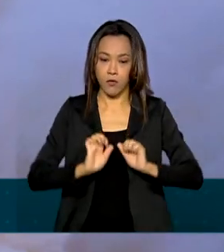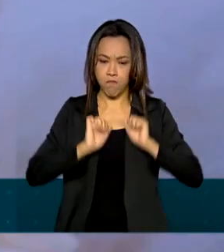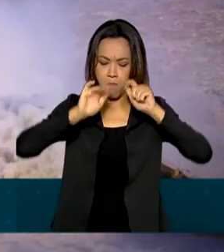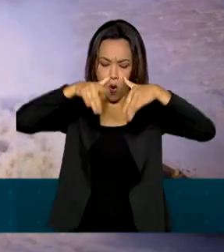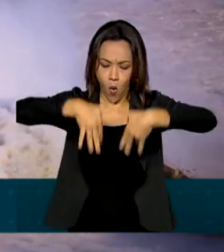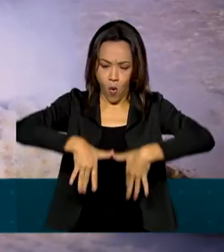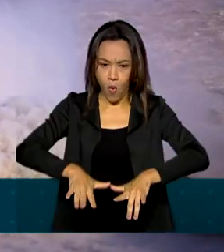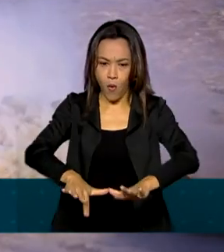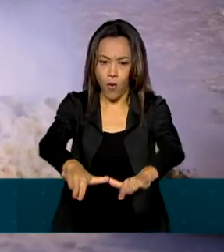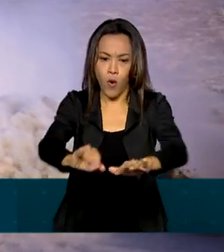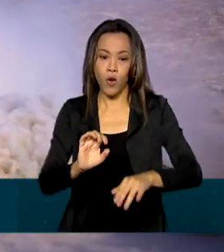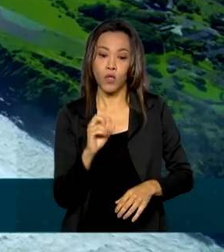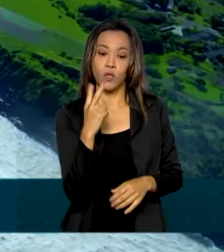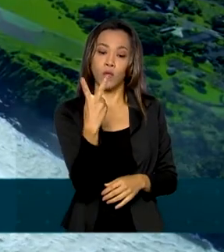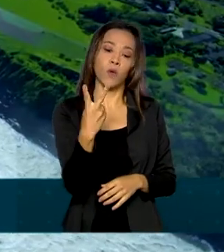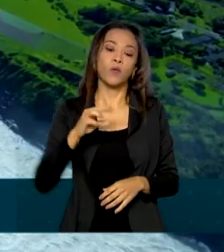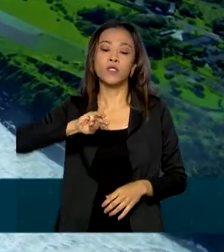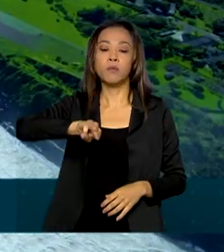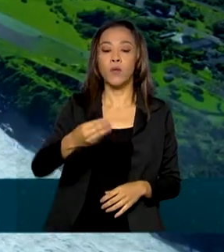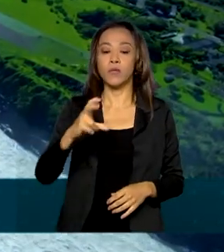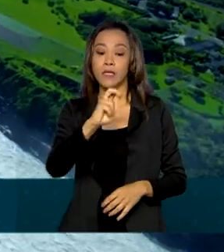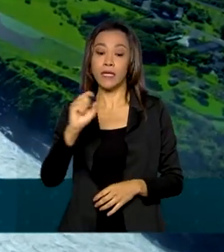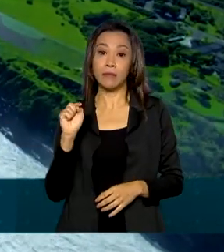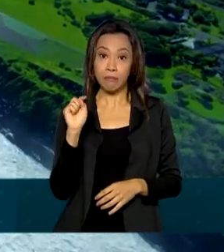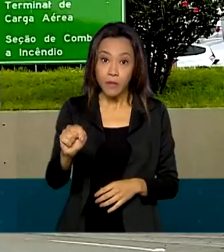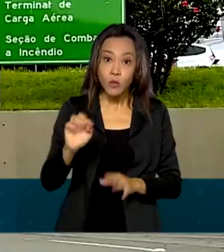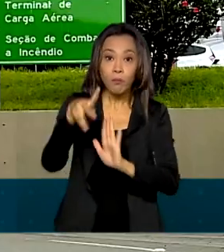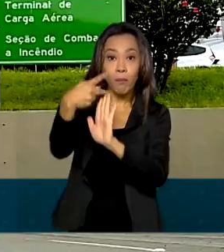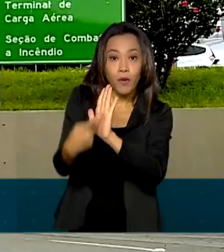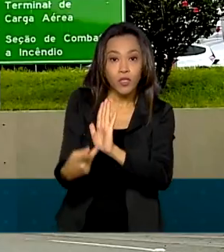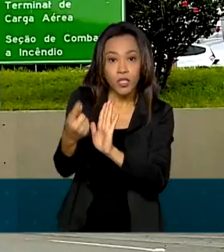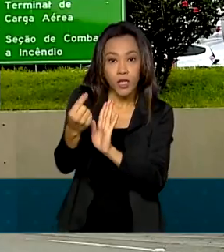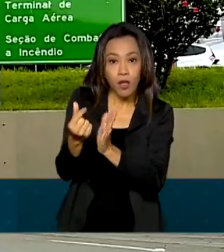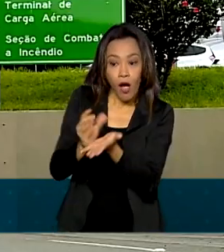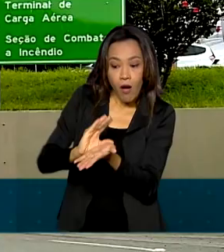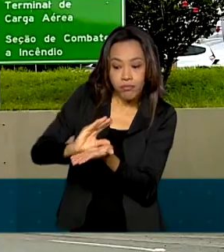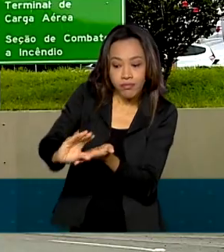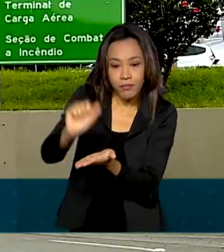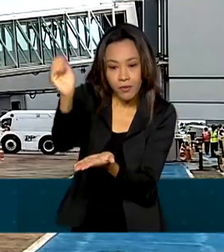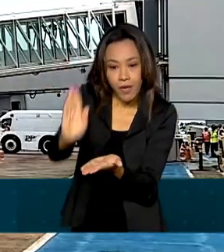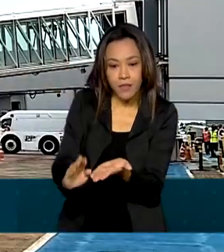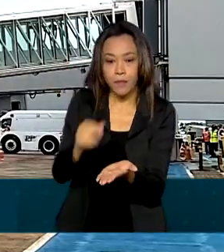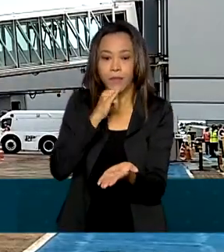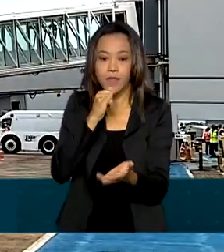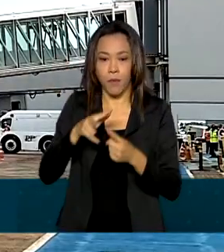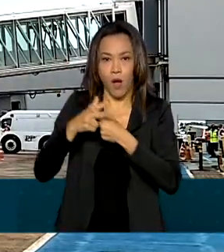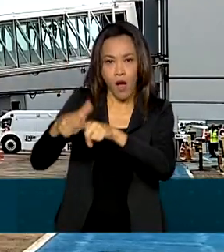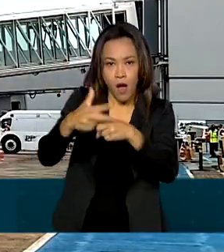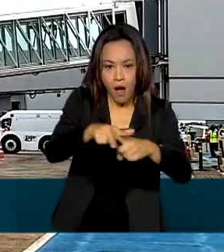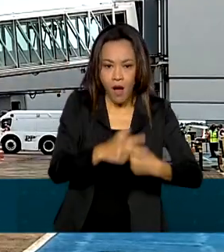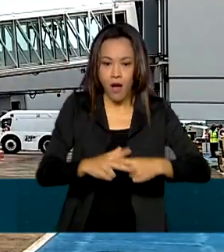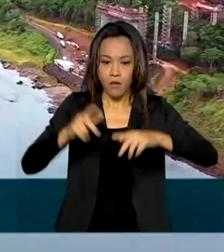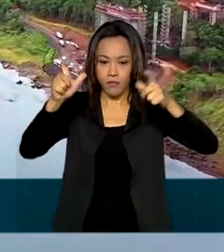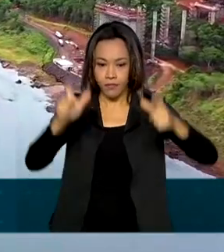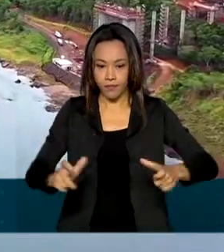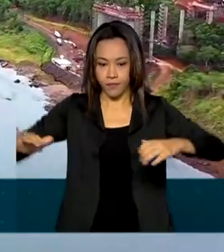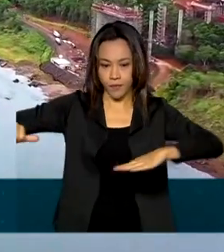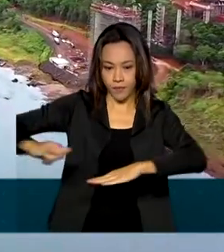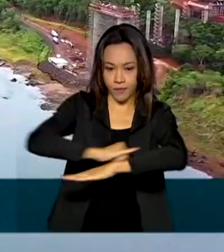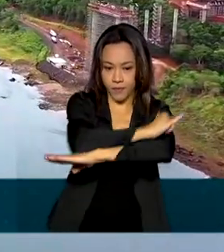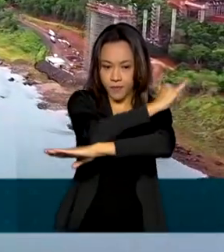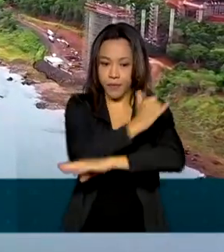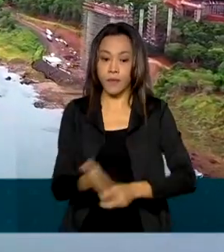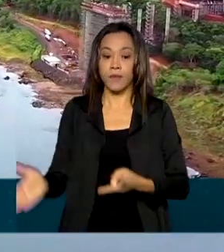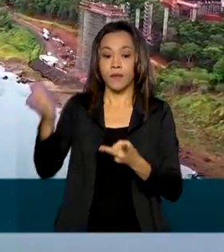investe mais de 2 bilhões e meio de reais em projetos no país. Entre eles, está a reforma do aeroporto de Foz do Iguaçu e a